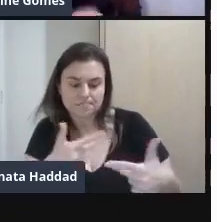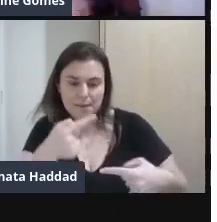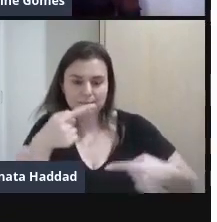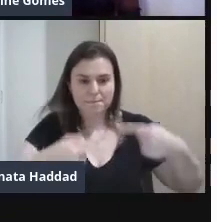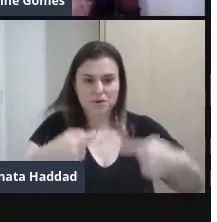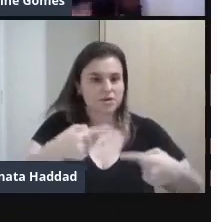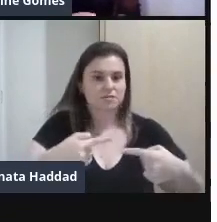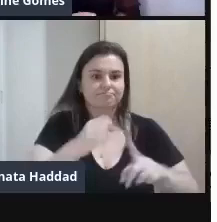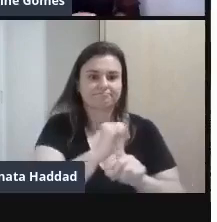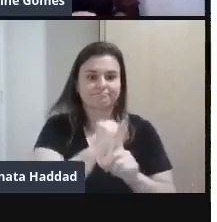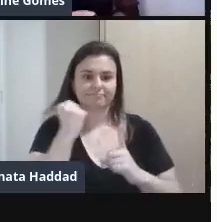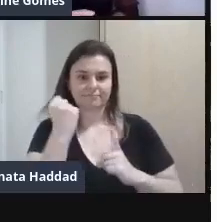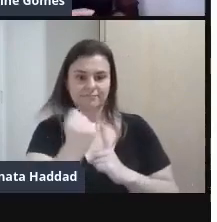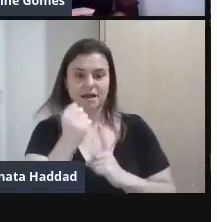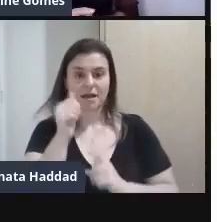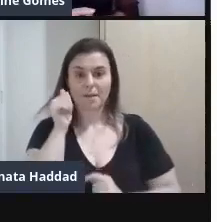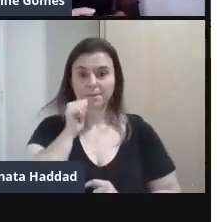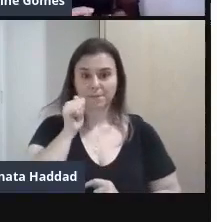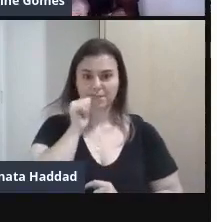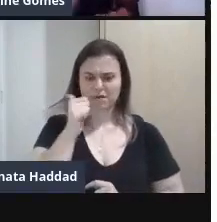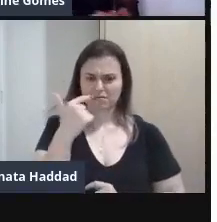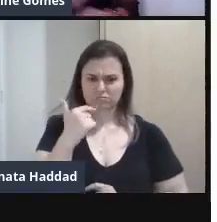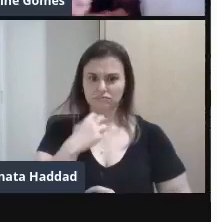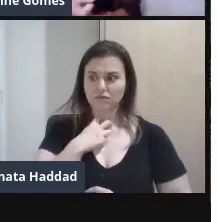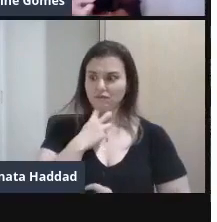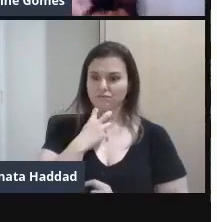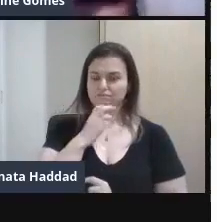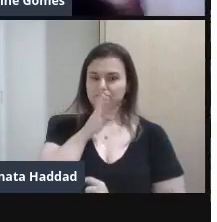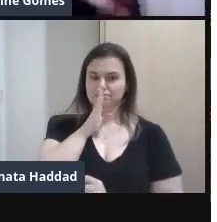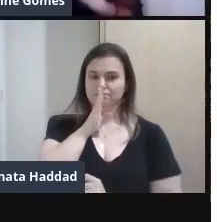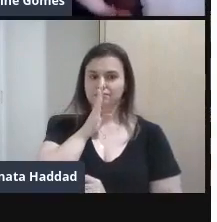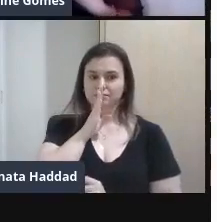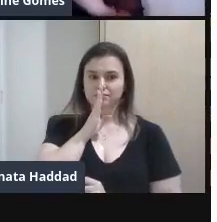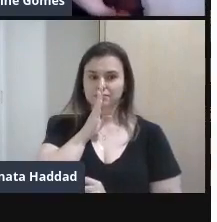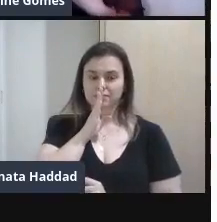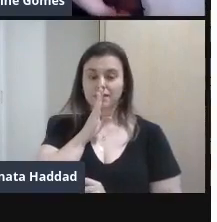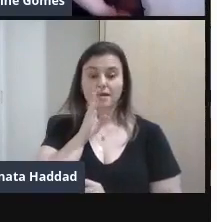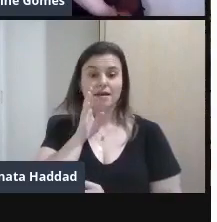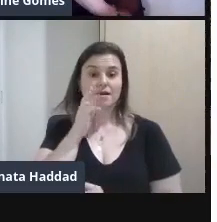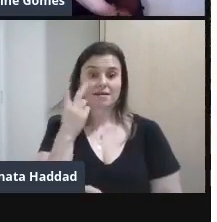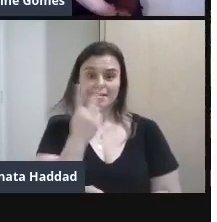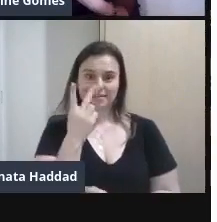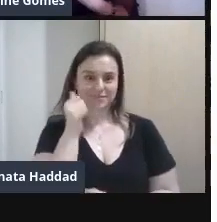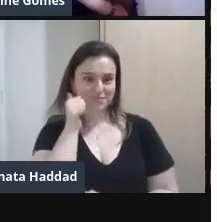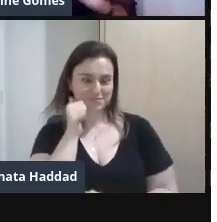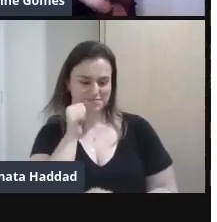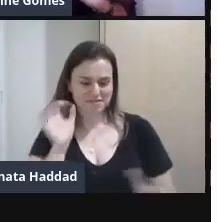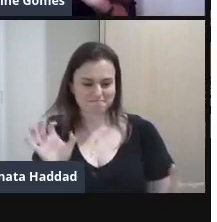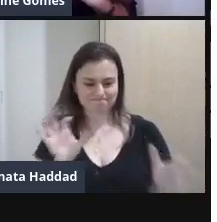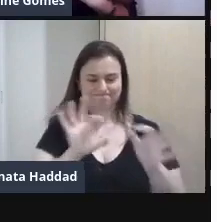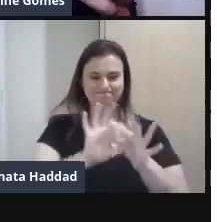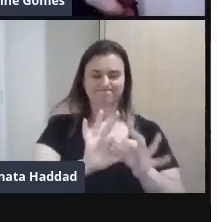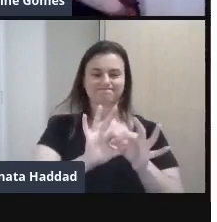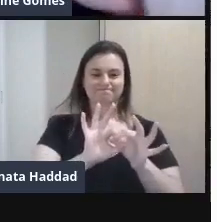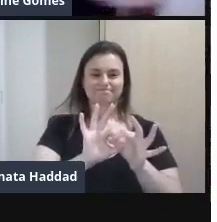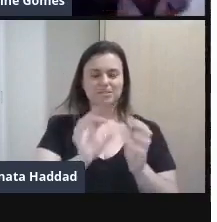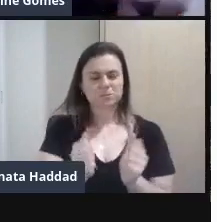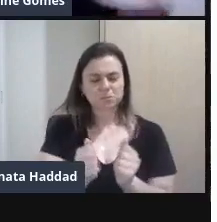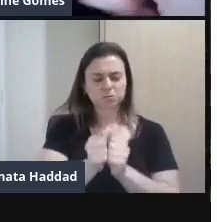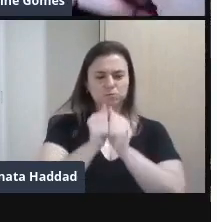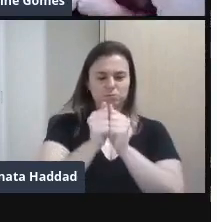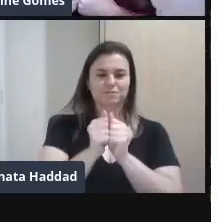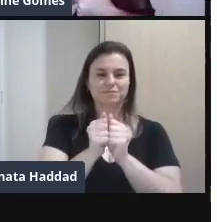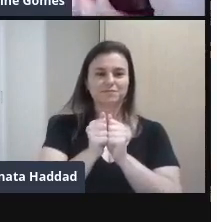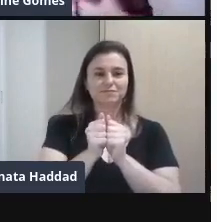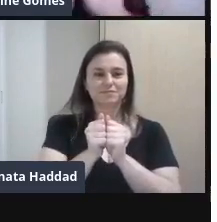Onde as mulheres Realmente não tinham voz E as duas mulheres unidas Que é o que a gente Mais espera Que aconteça Que a gente